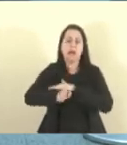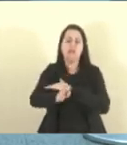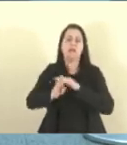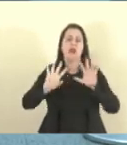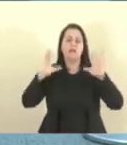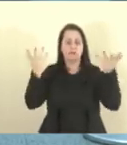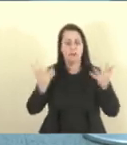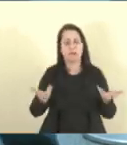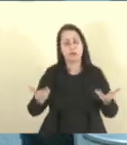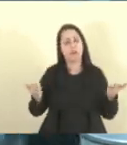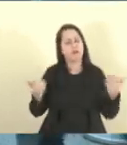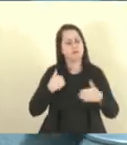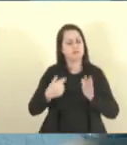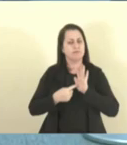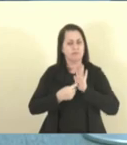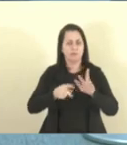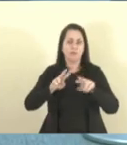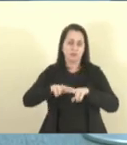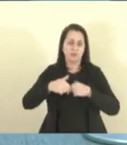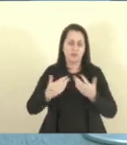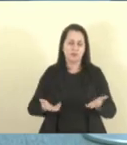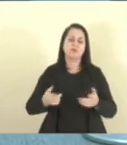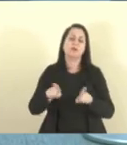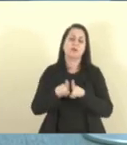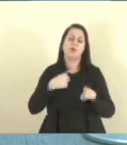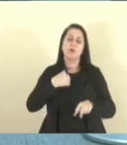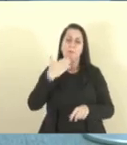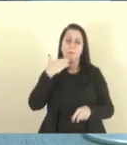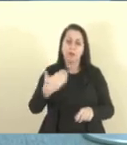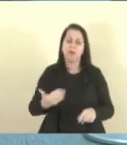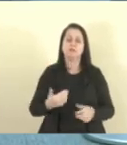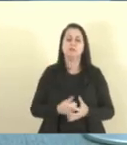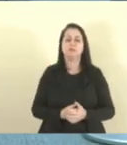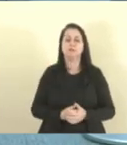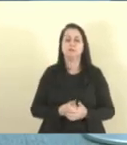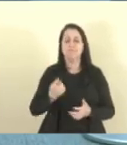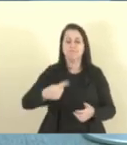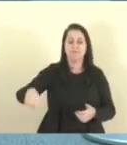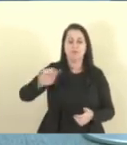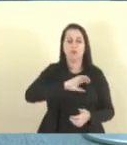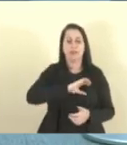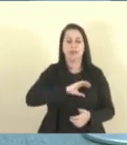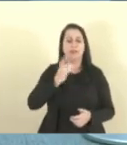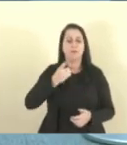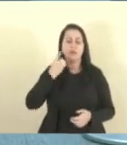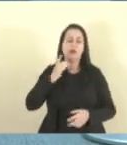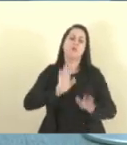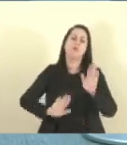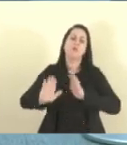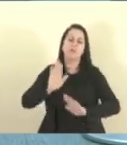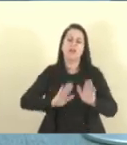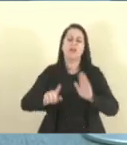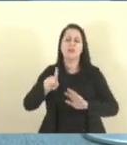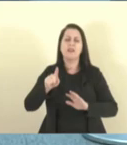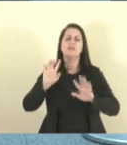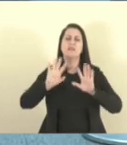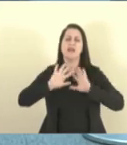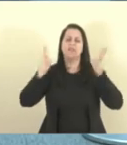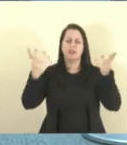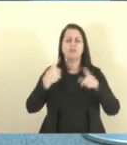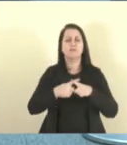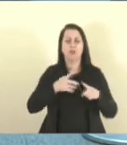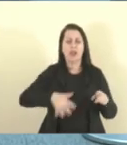a minha manifestação e a minha solicitação para que os colegas deputados tomem cuidado com esse tipo de evento, porque o